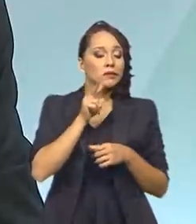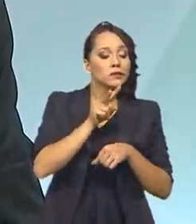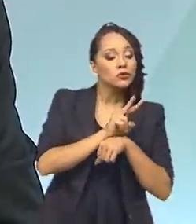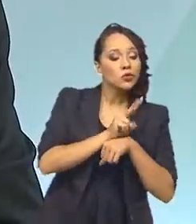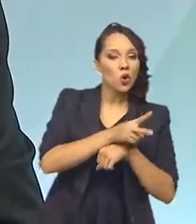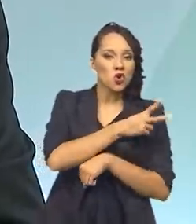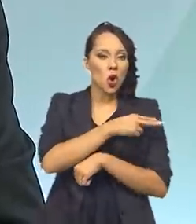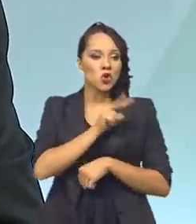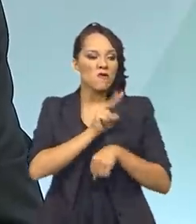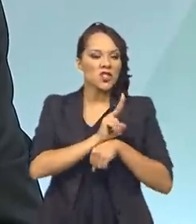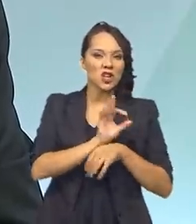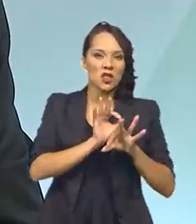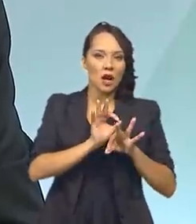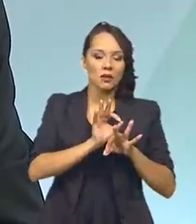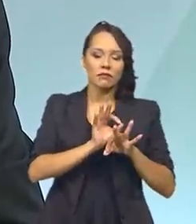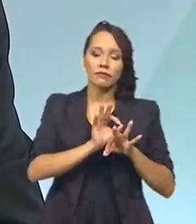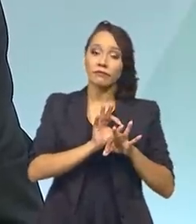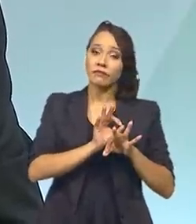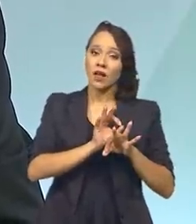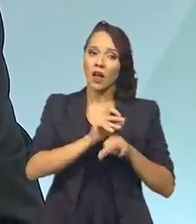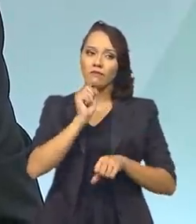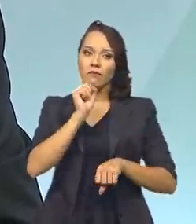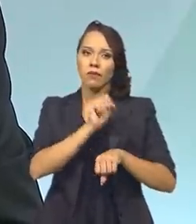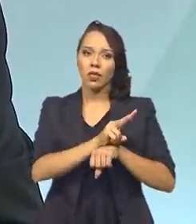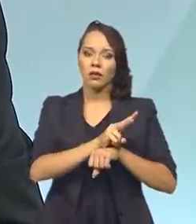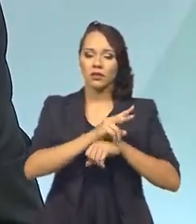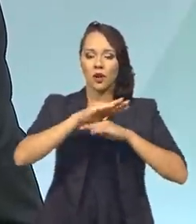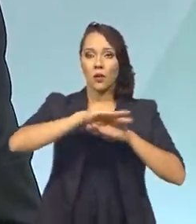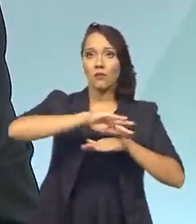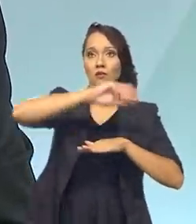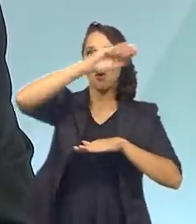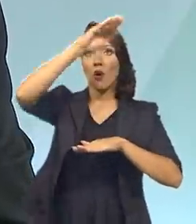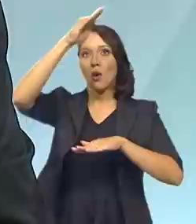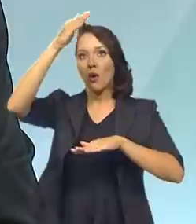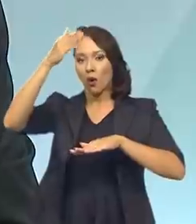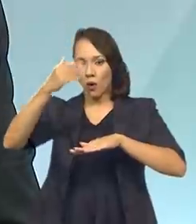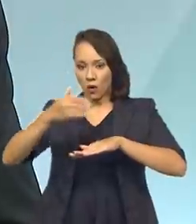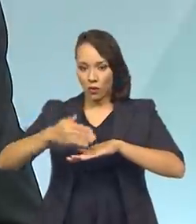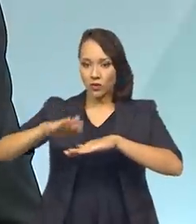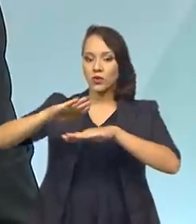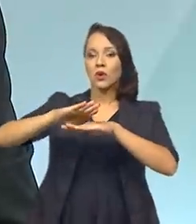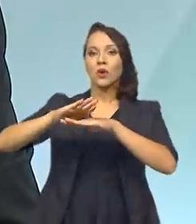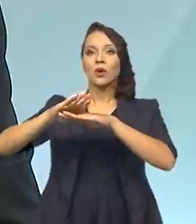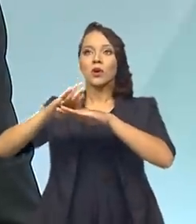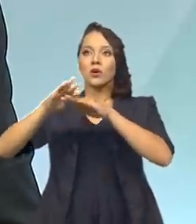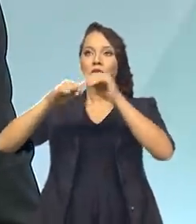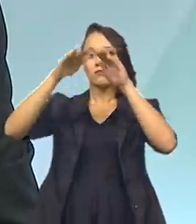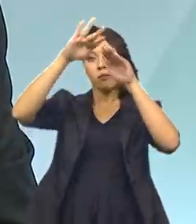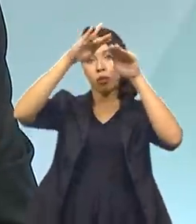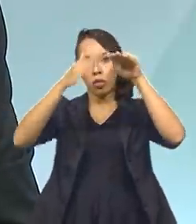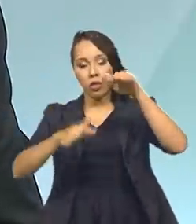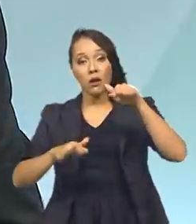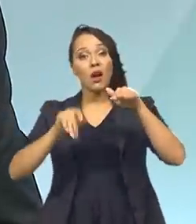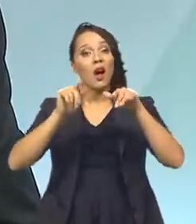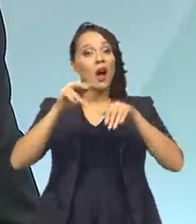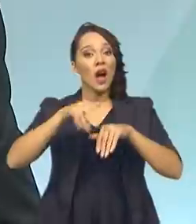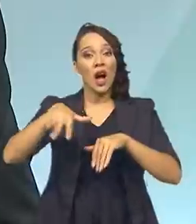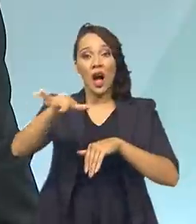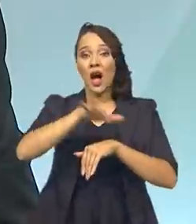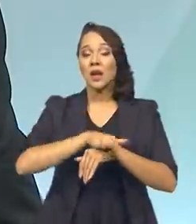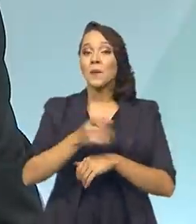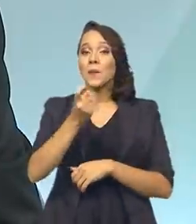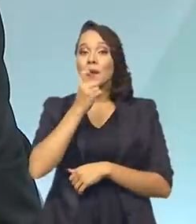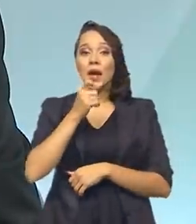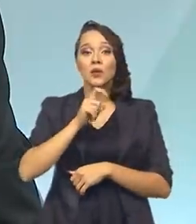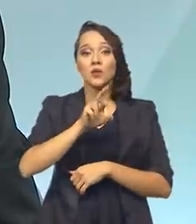do dono. Geralmente, são encostas de morros, são áreas passíveis de serem alagadas, próximos